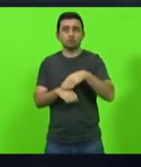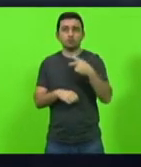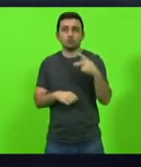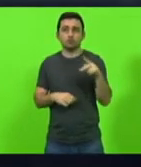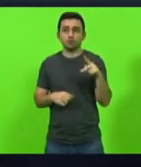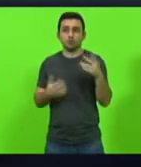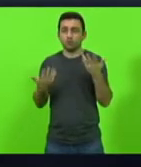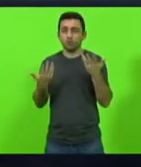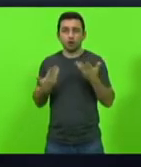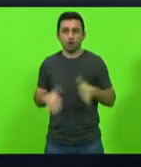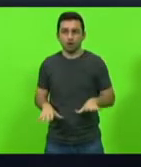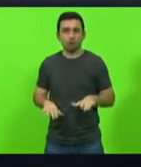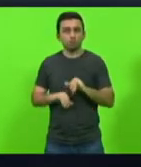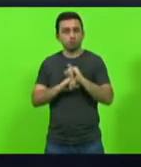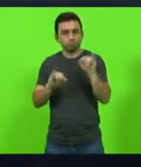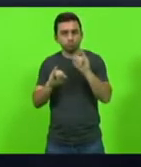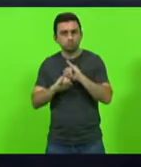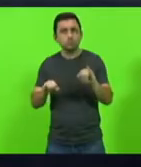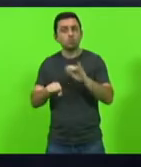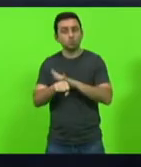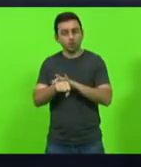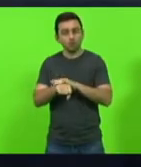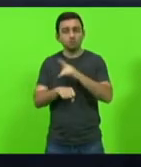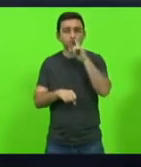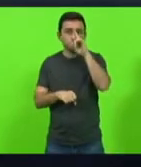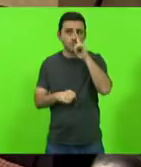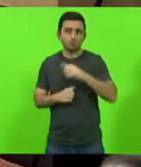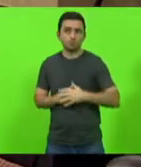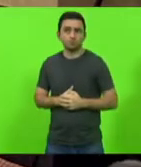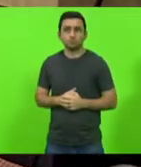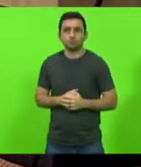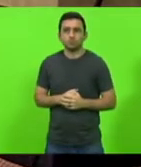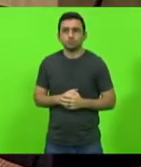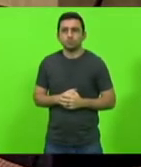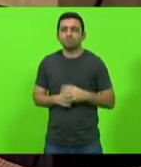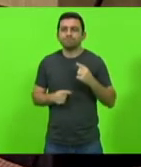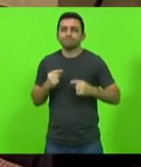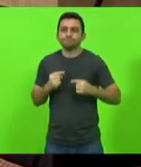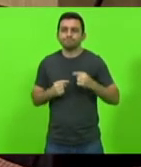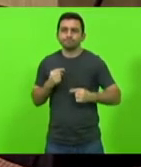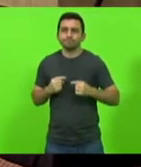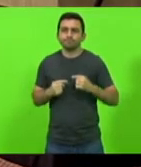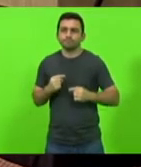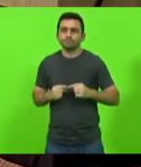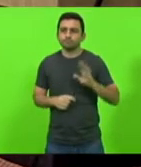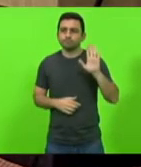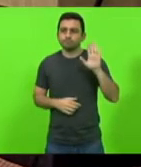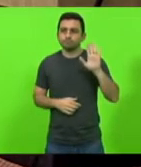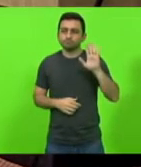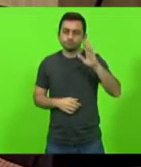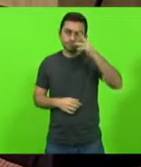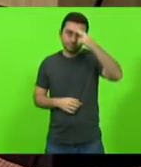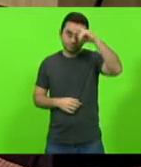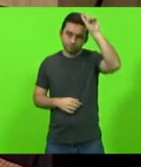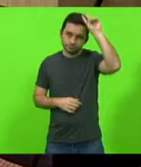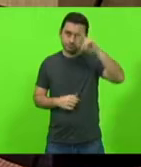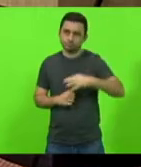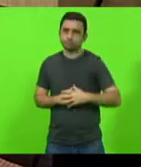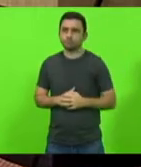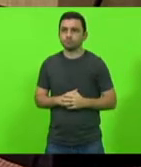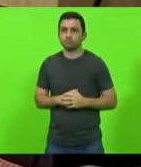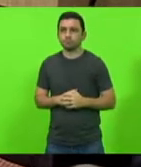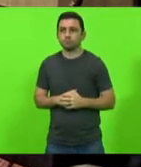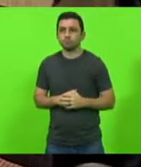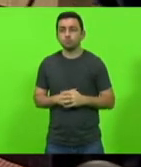colaborar com essa divulgação dessa doença tão perigosa obrigado para discutir a matéria com a palavra deputado doutor vicente caro preso só para